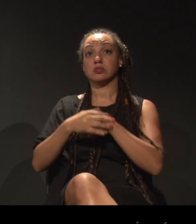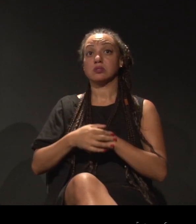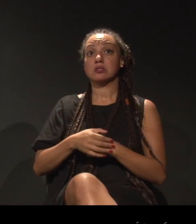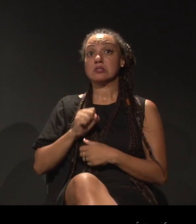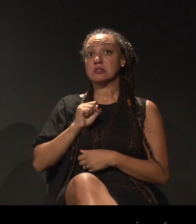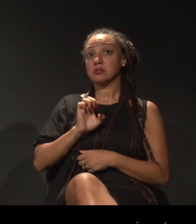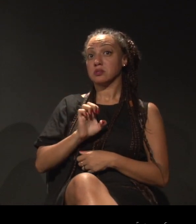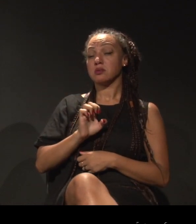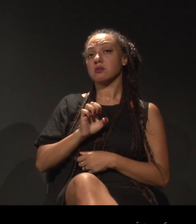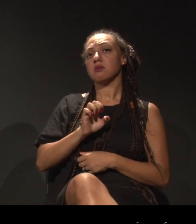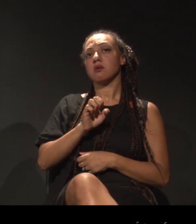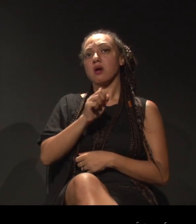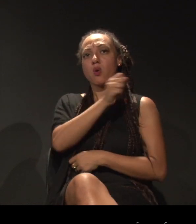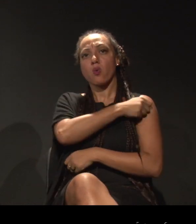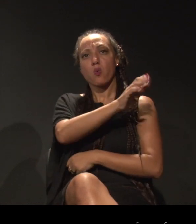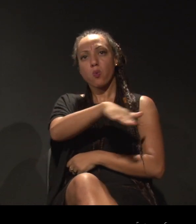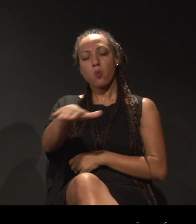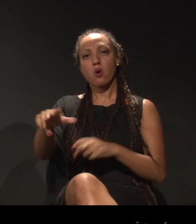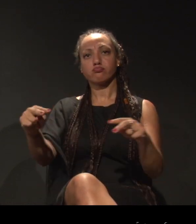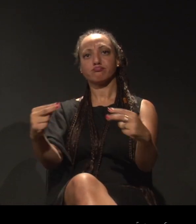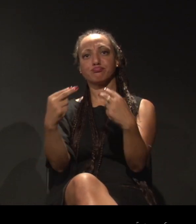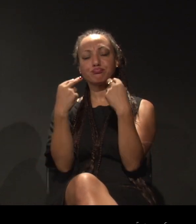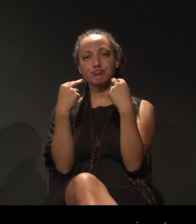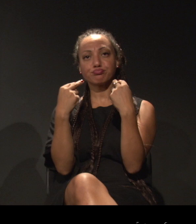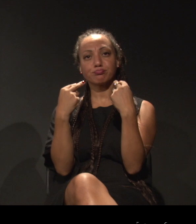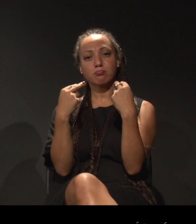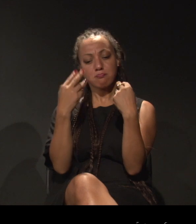em que eles me reconhecem,